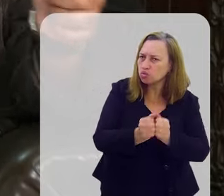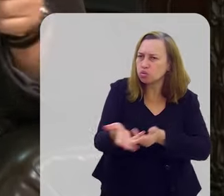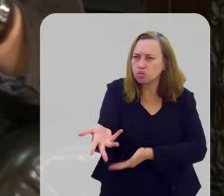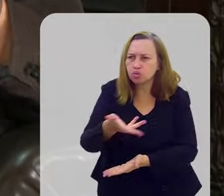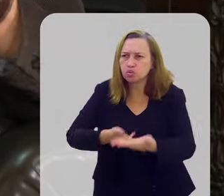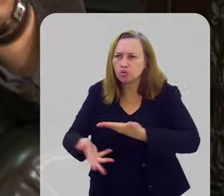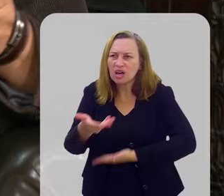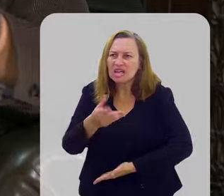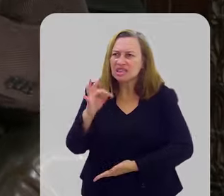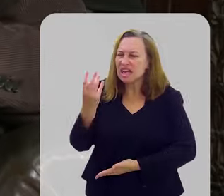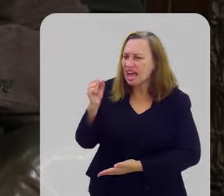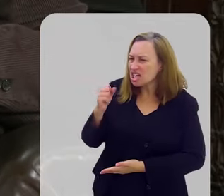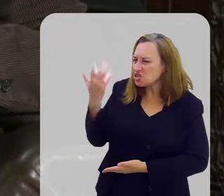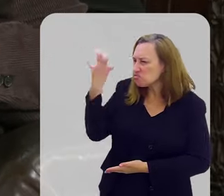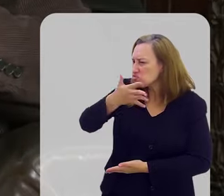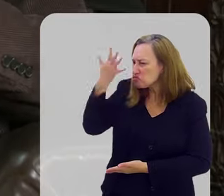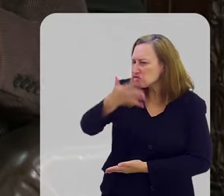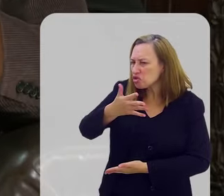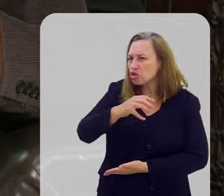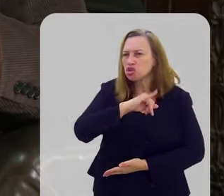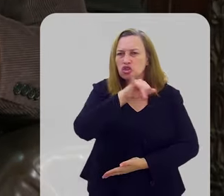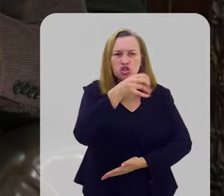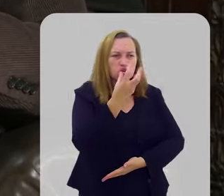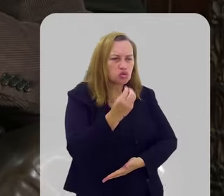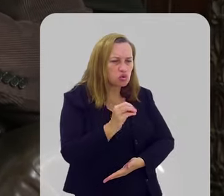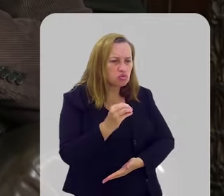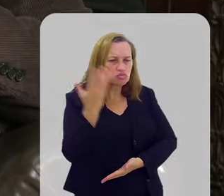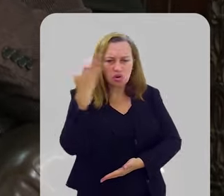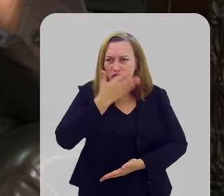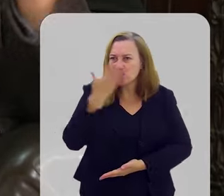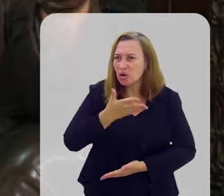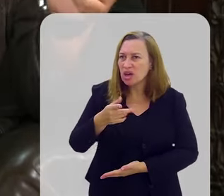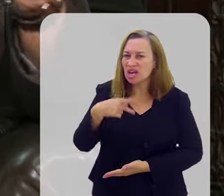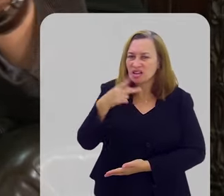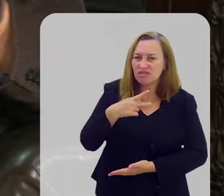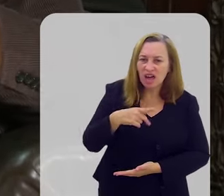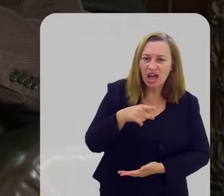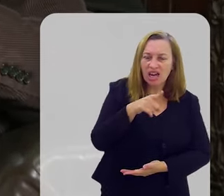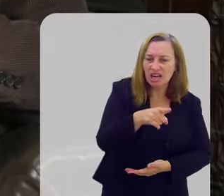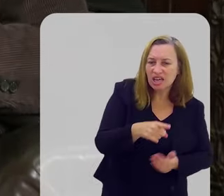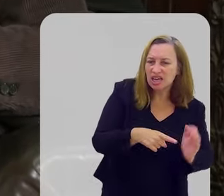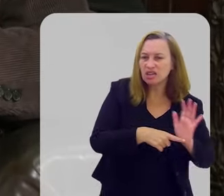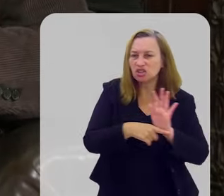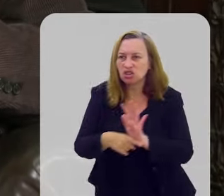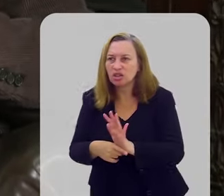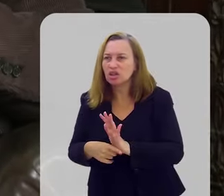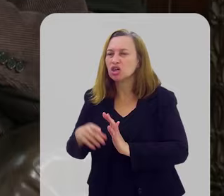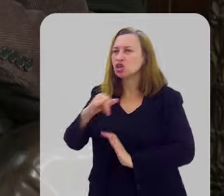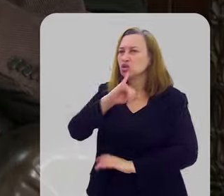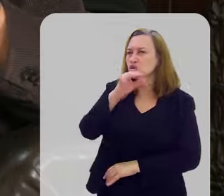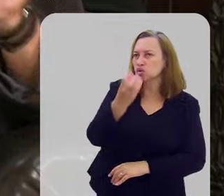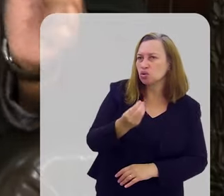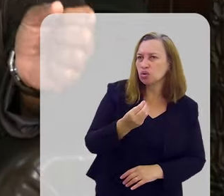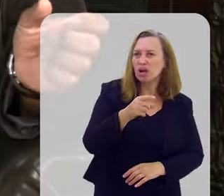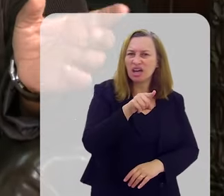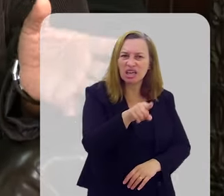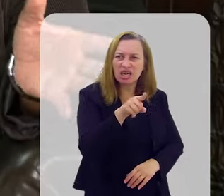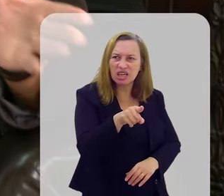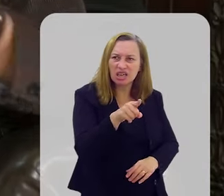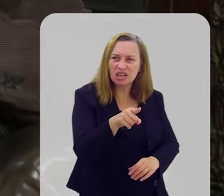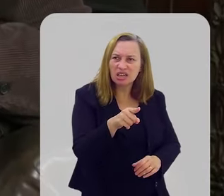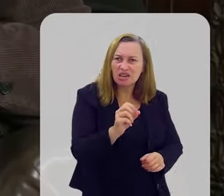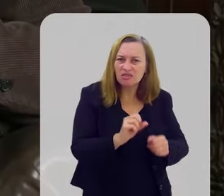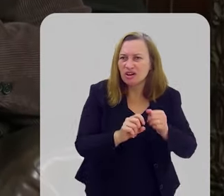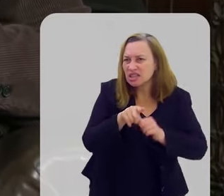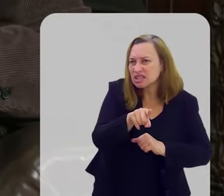Aquilo que Thaís não viu, aquilo que o Júlio Costa não viu, os caras, poxa, sabe? O Freitas agora me chamou, Júlio aqui, olha, poxa, se